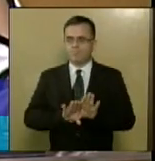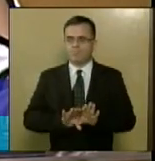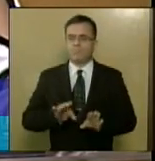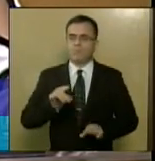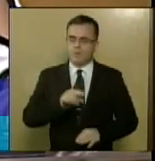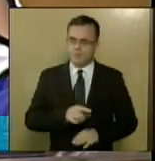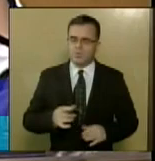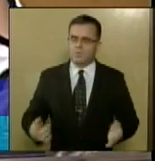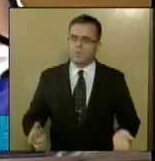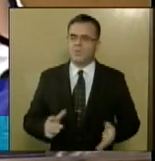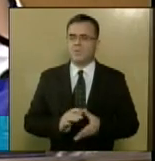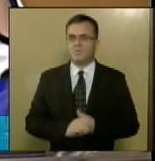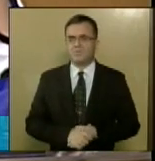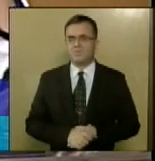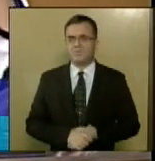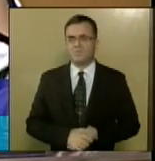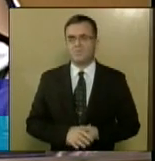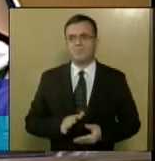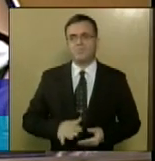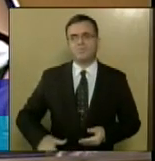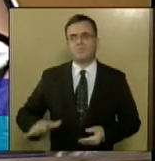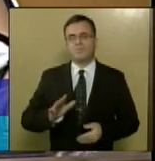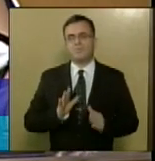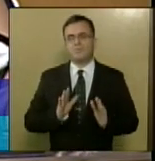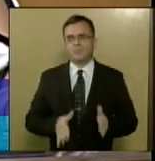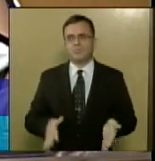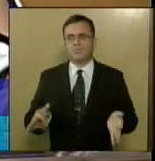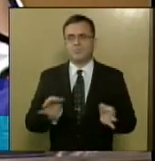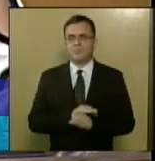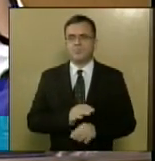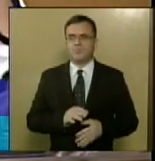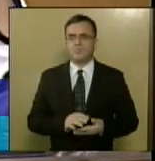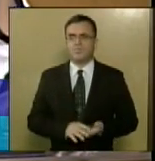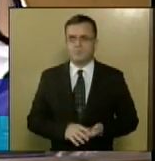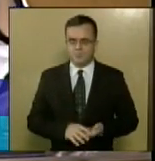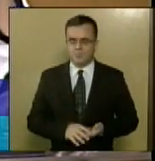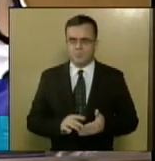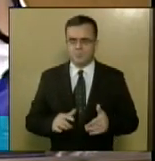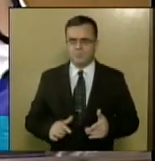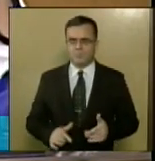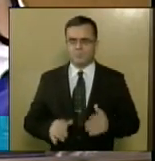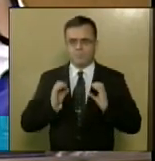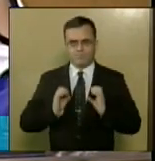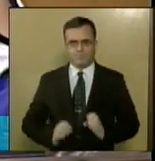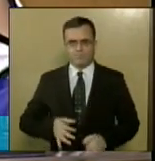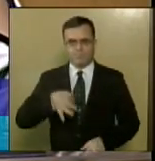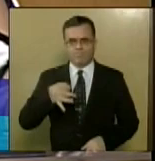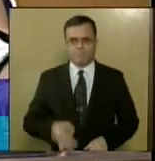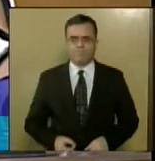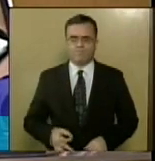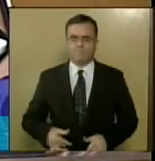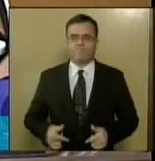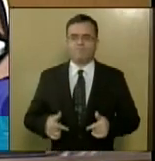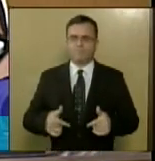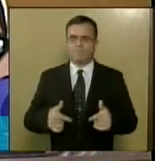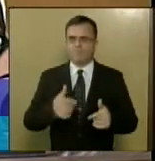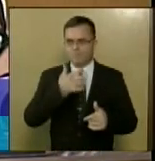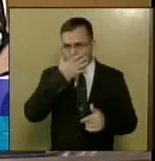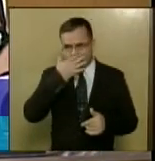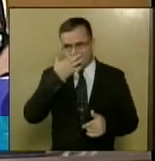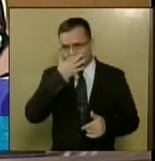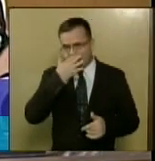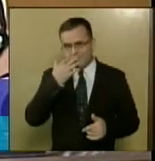determinação do Conselho Regional de Medicina, uma ação ética, onde eles não concebem o